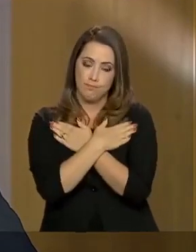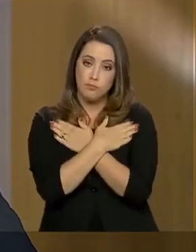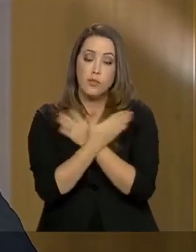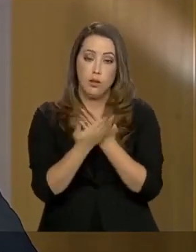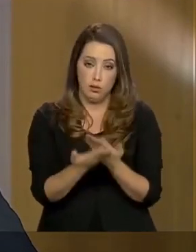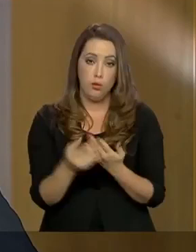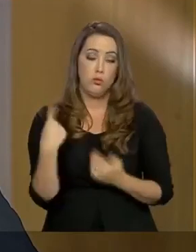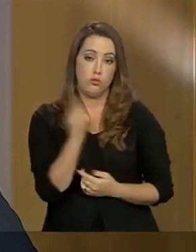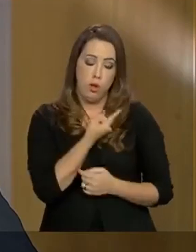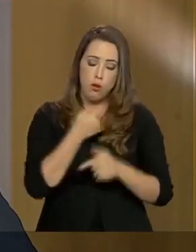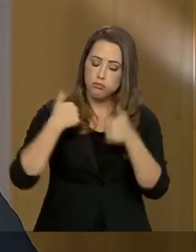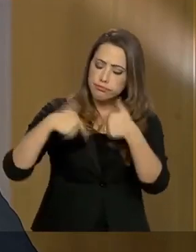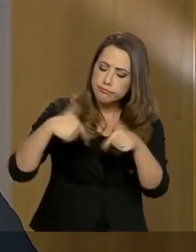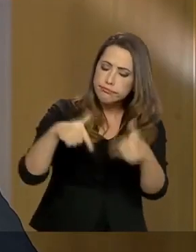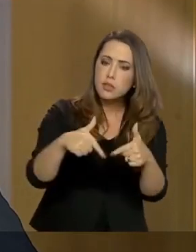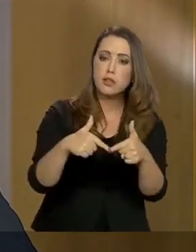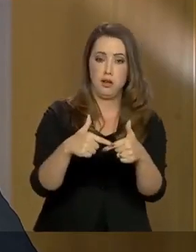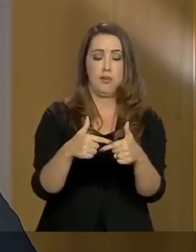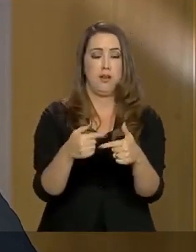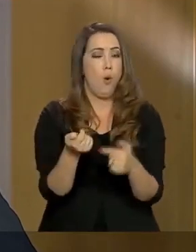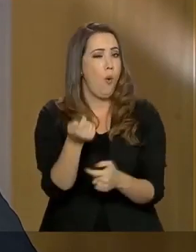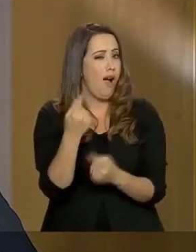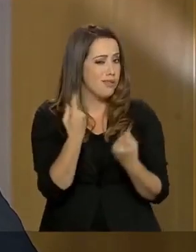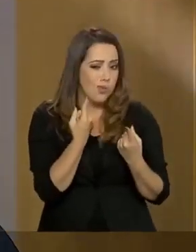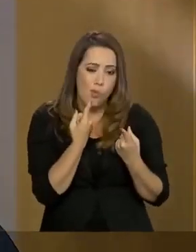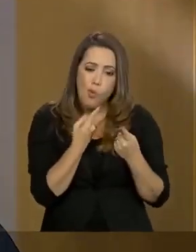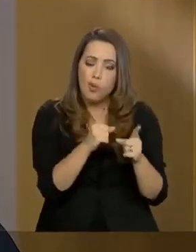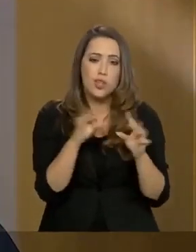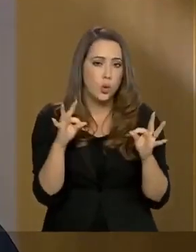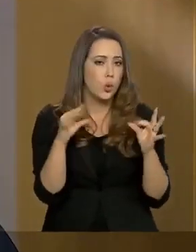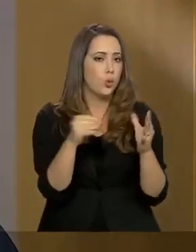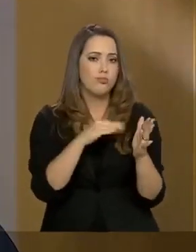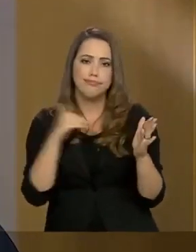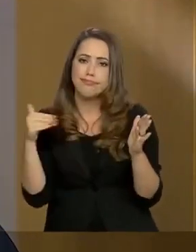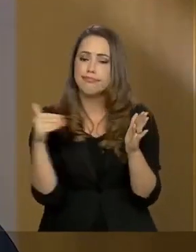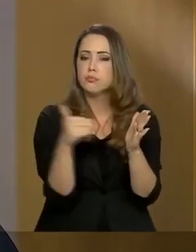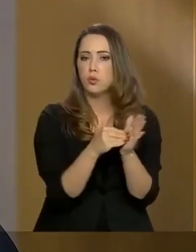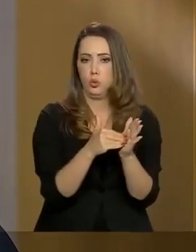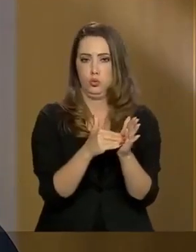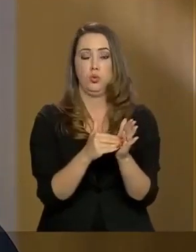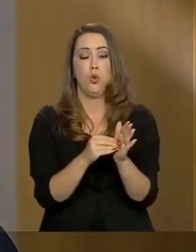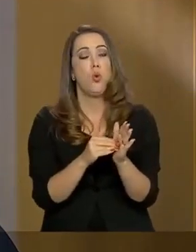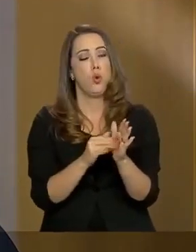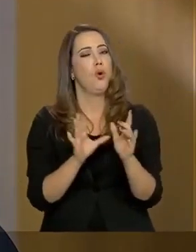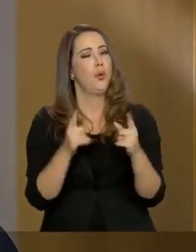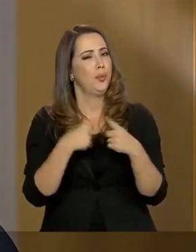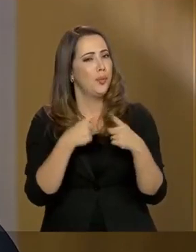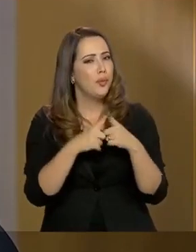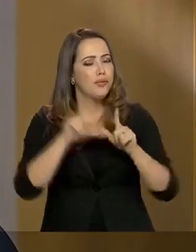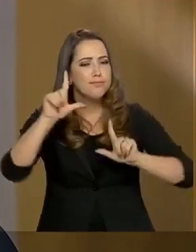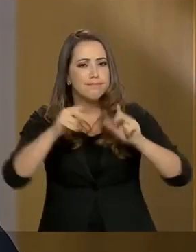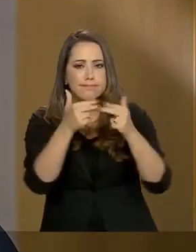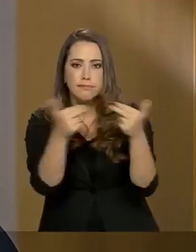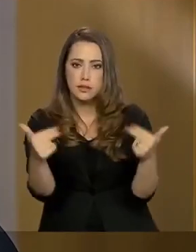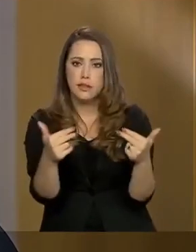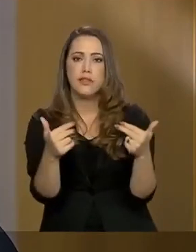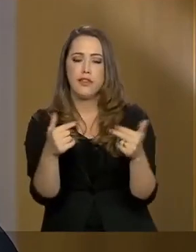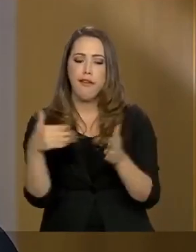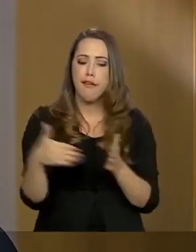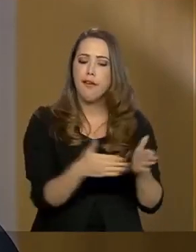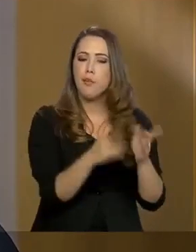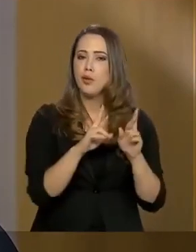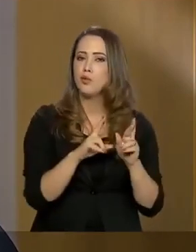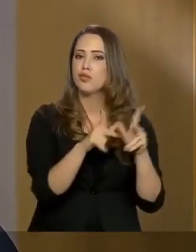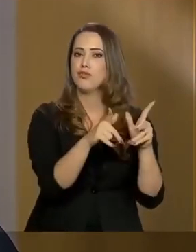Assim fizemos, quase contra tudo e contra todos. Grande parte dos meios de comunicação foram na